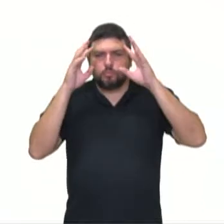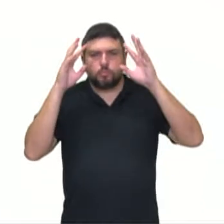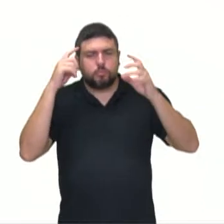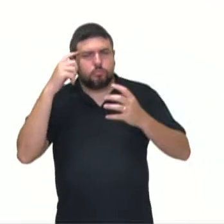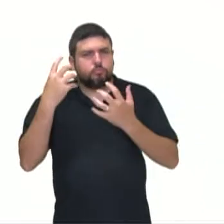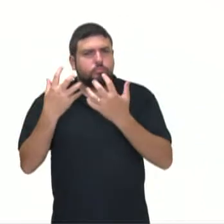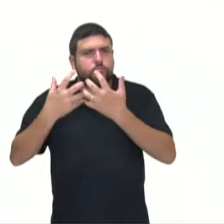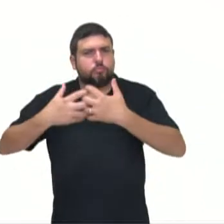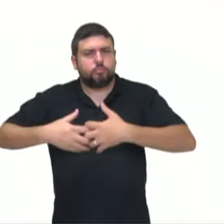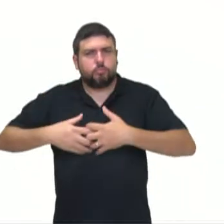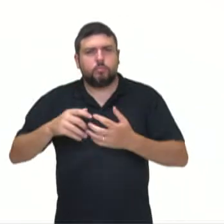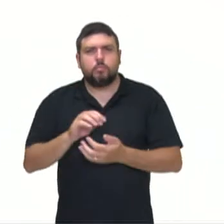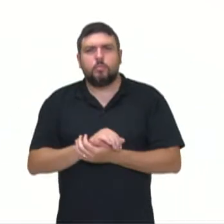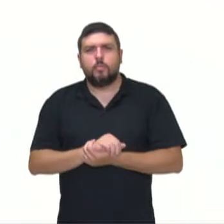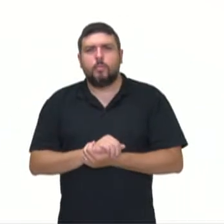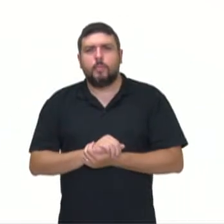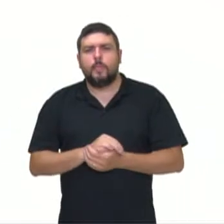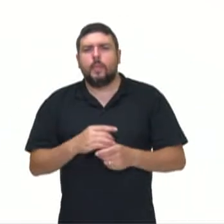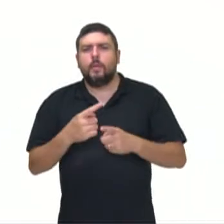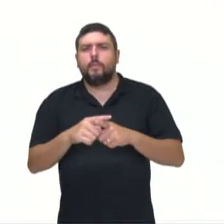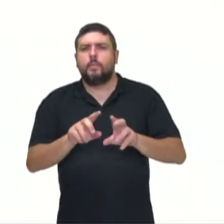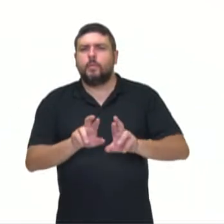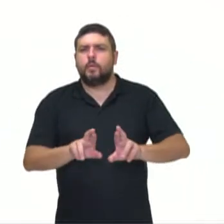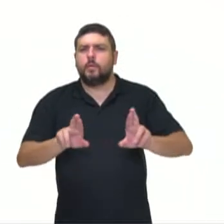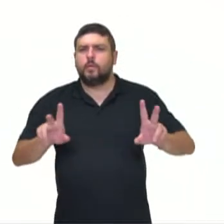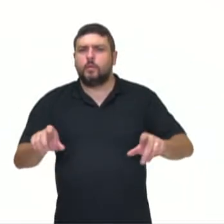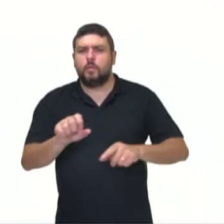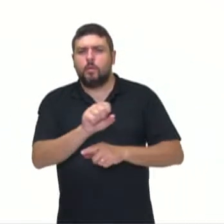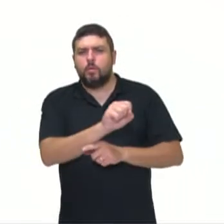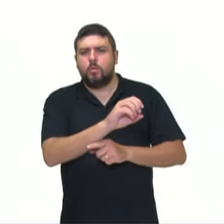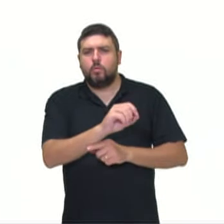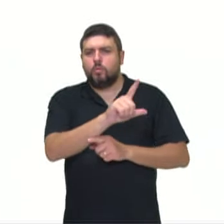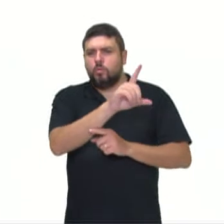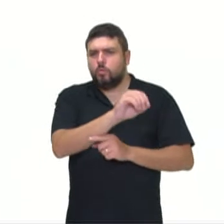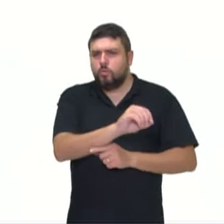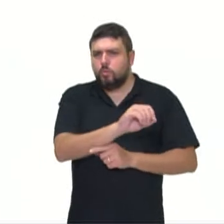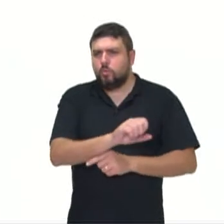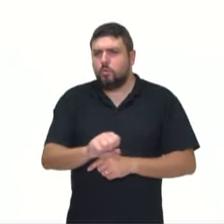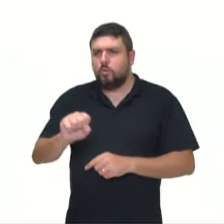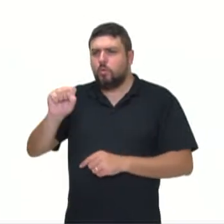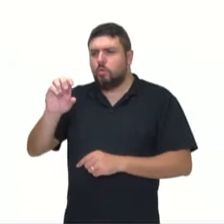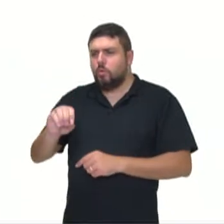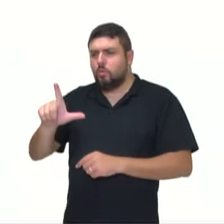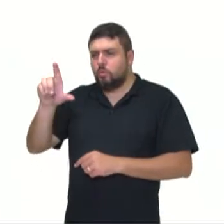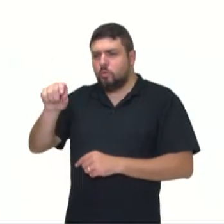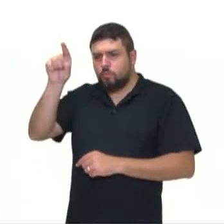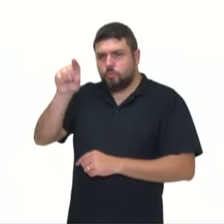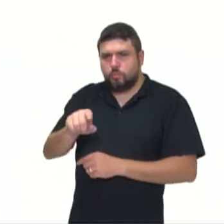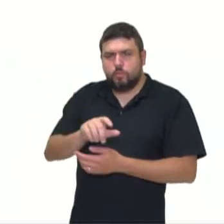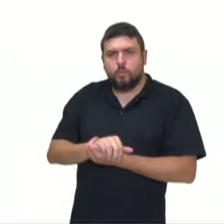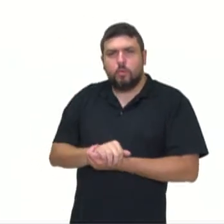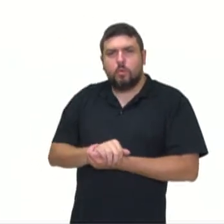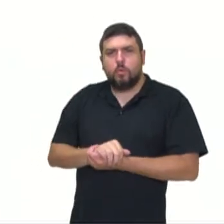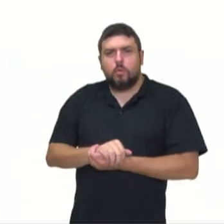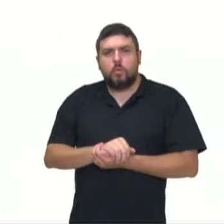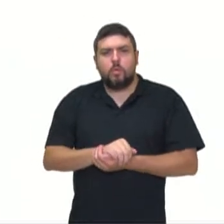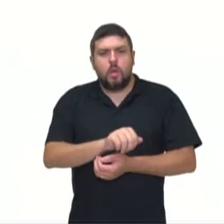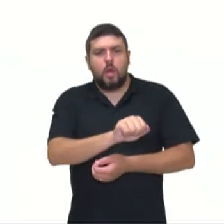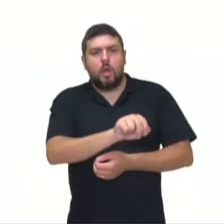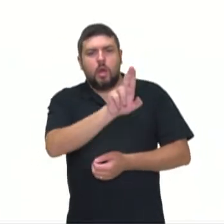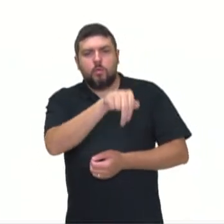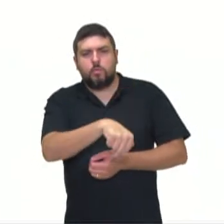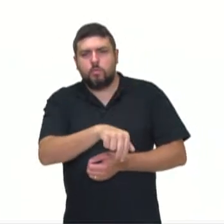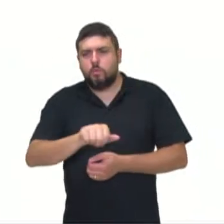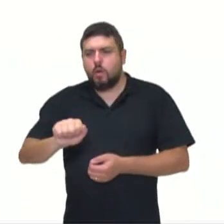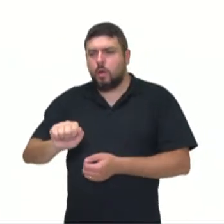entre solo com acento, solo sem acento, a un sem acento, a un com acento? Que isso? Que